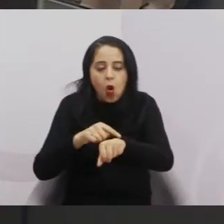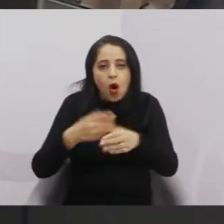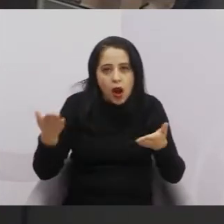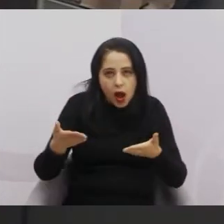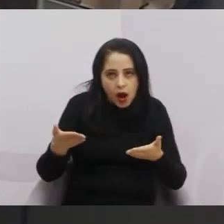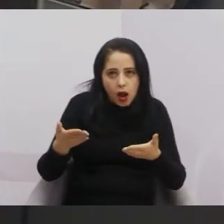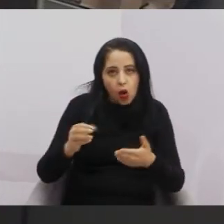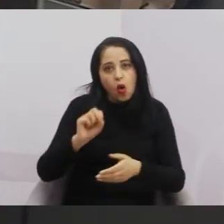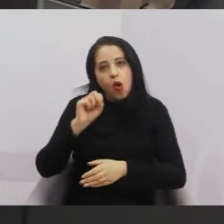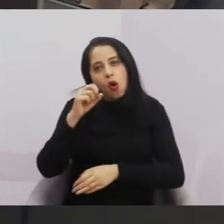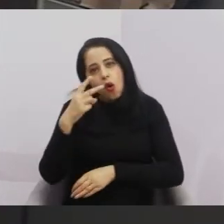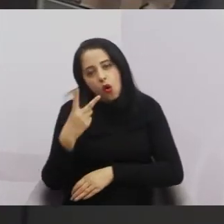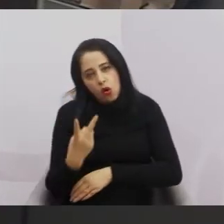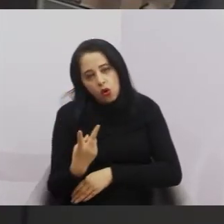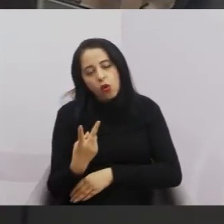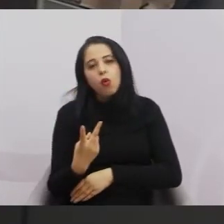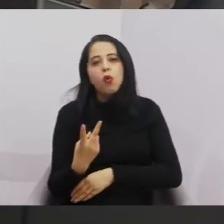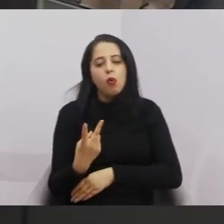Agora,